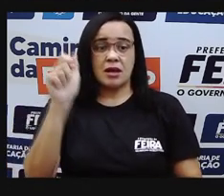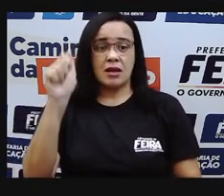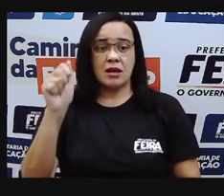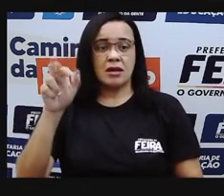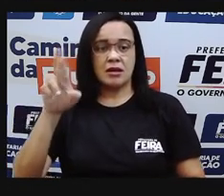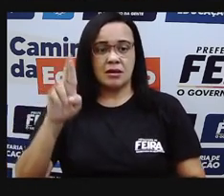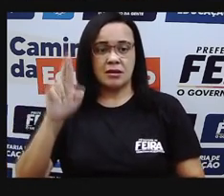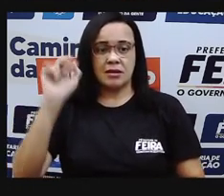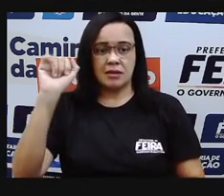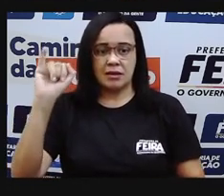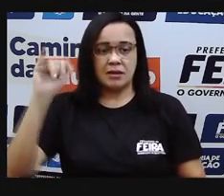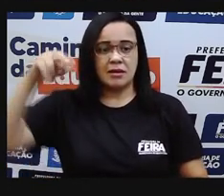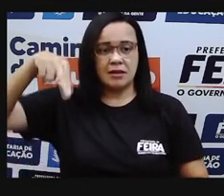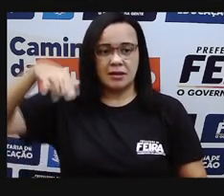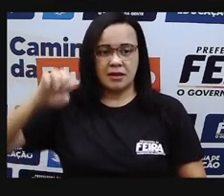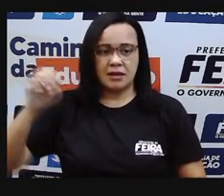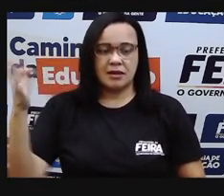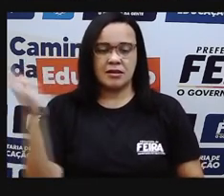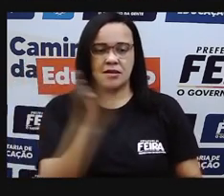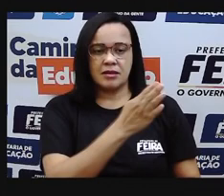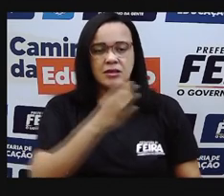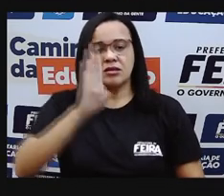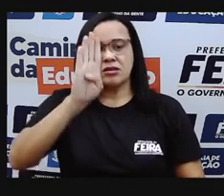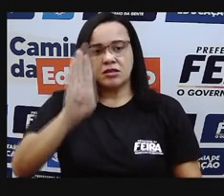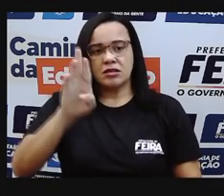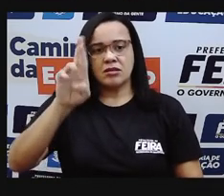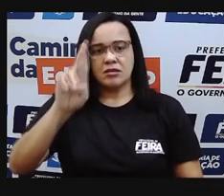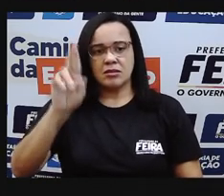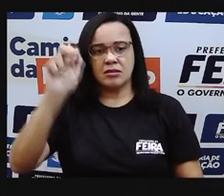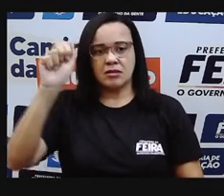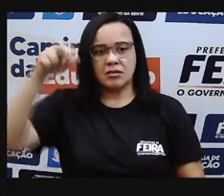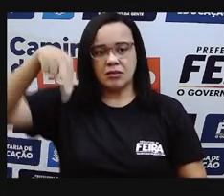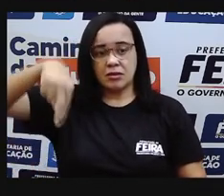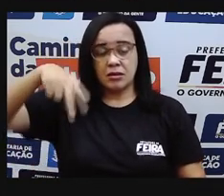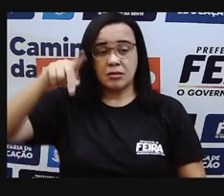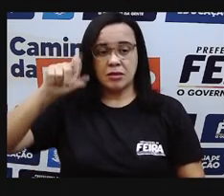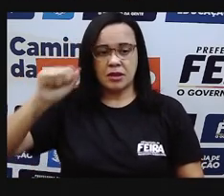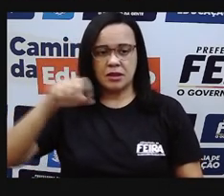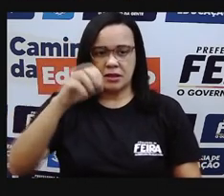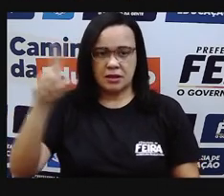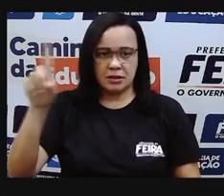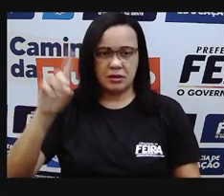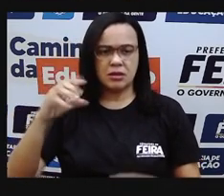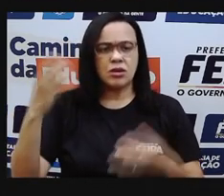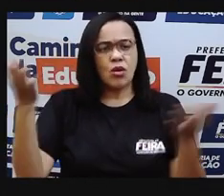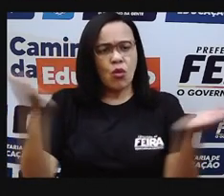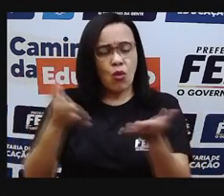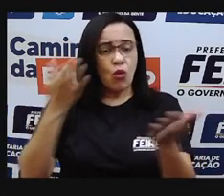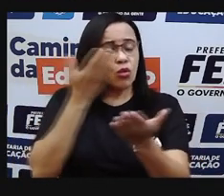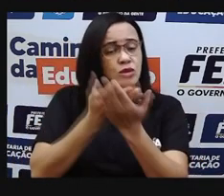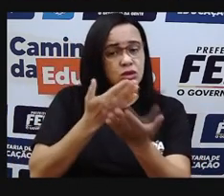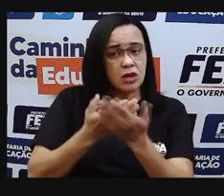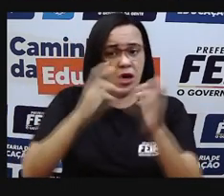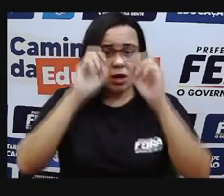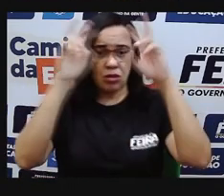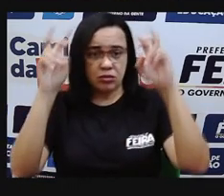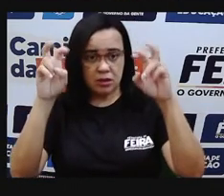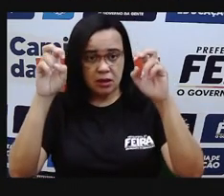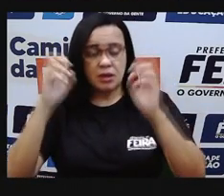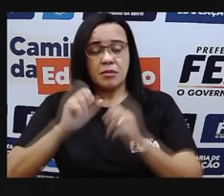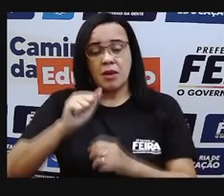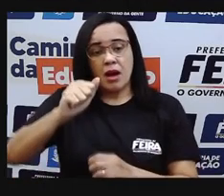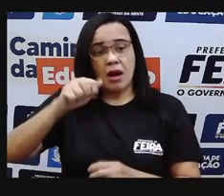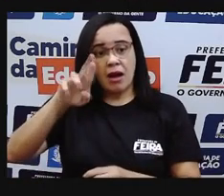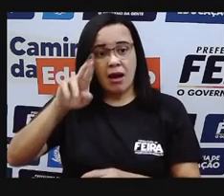A nossa aula de hoje tem como tema o ar e as suas características. E aí, para começar a nossa